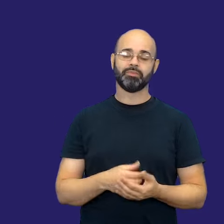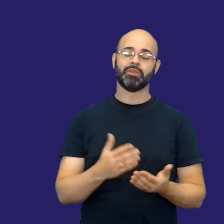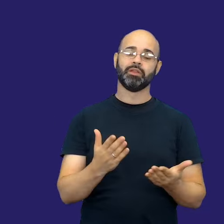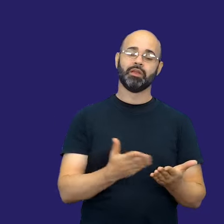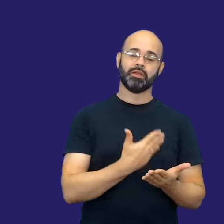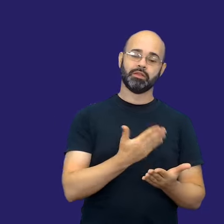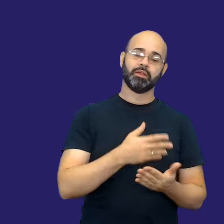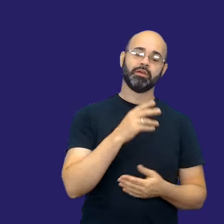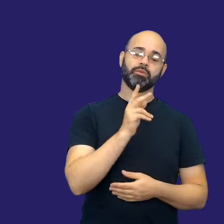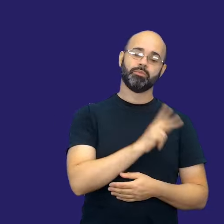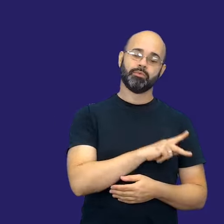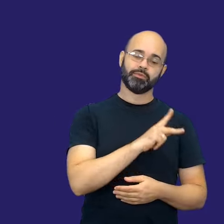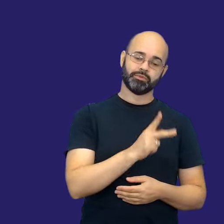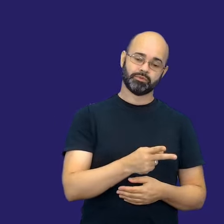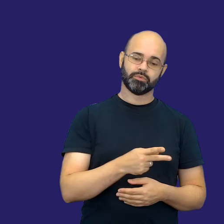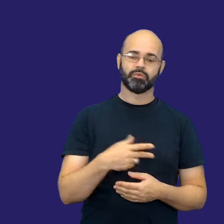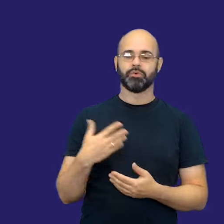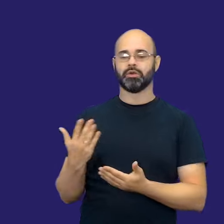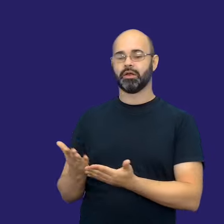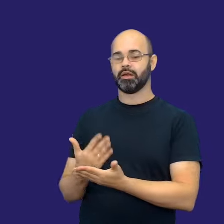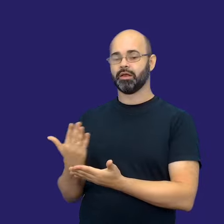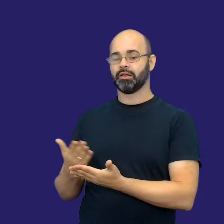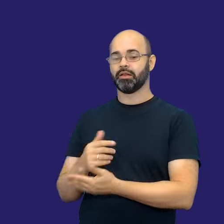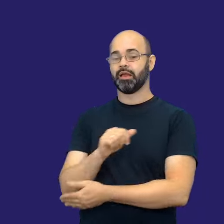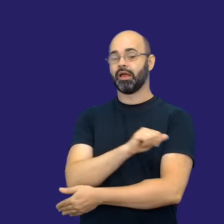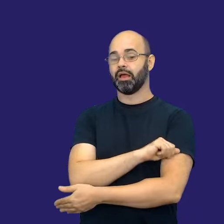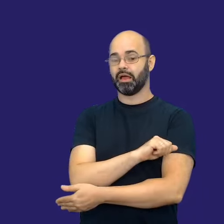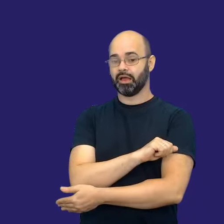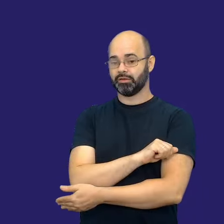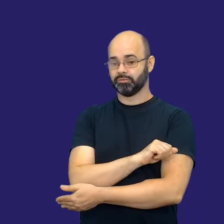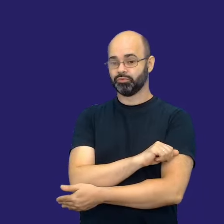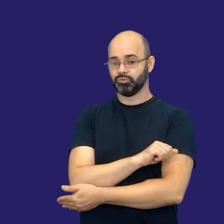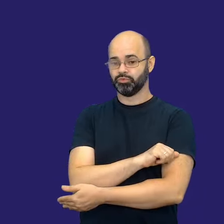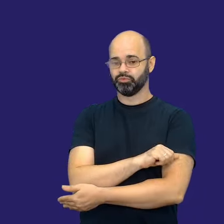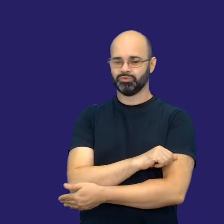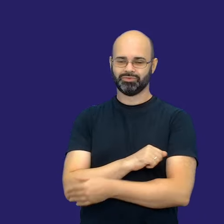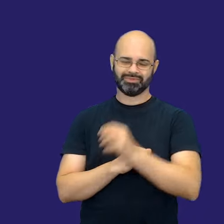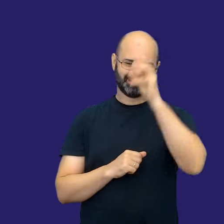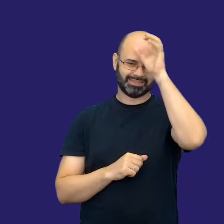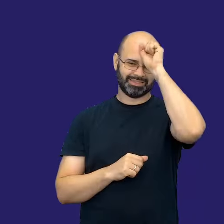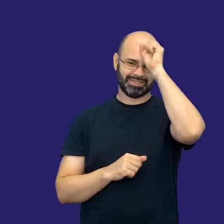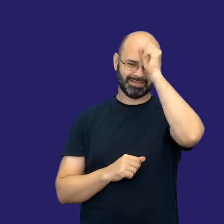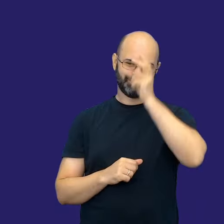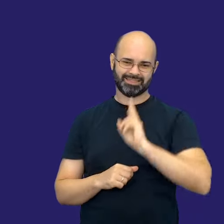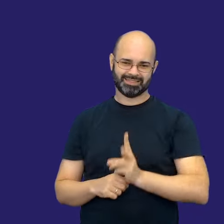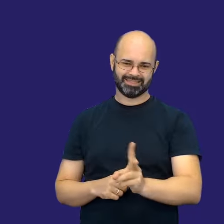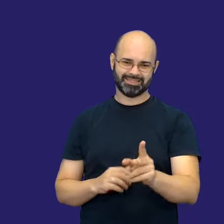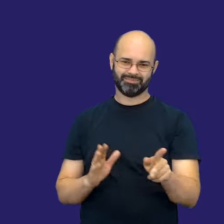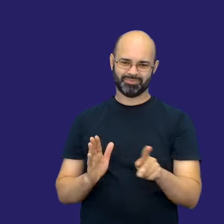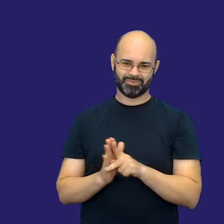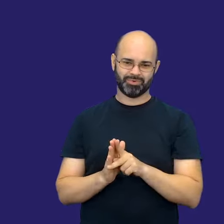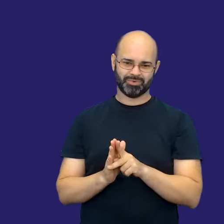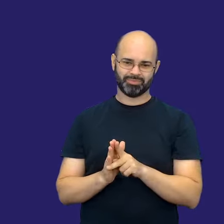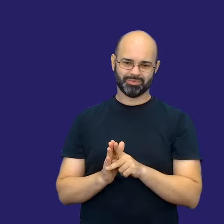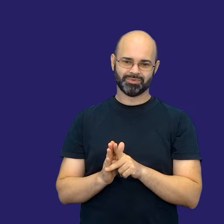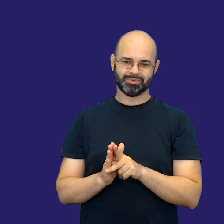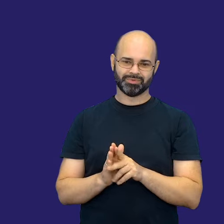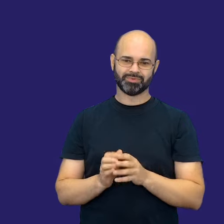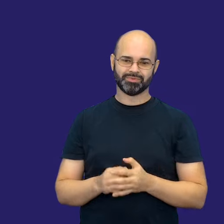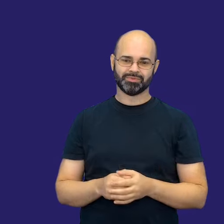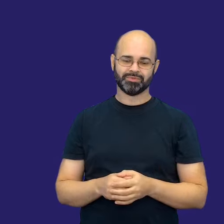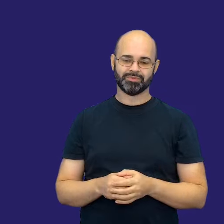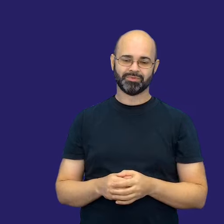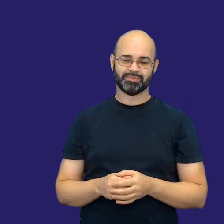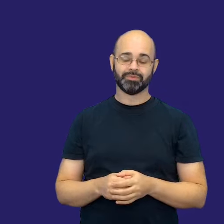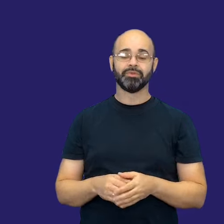do professor como do aluno, do Aprender Sempre, eles estão disponíveis também em suas